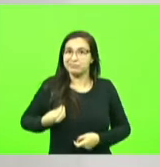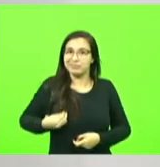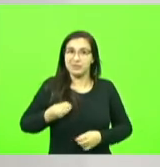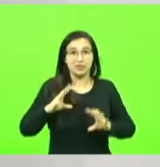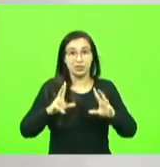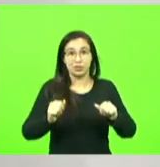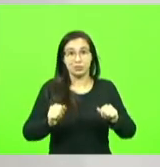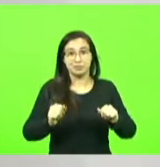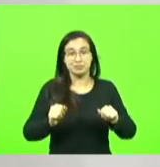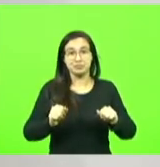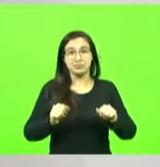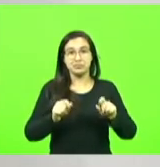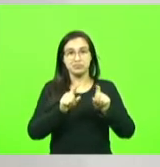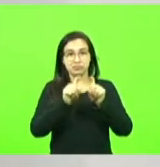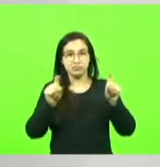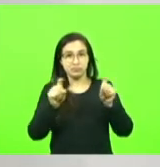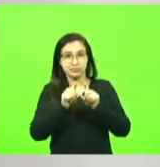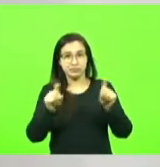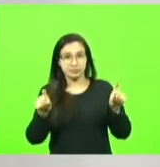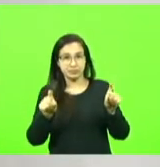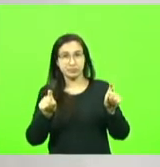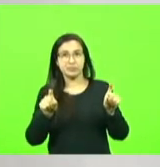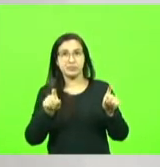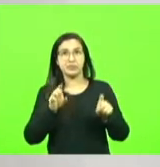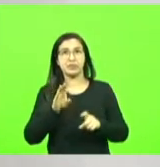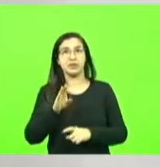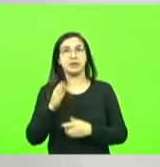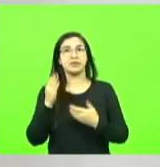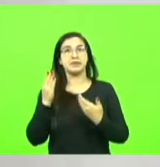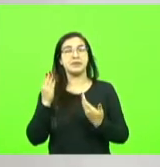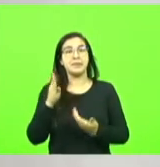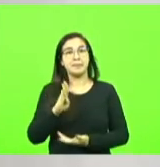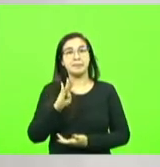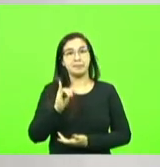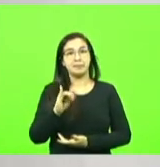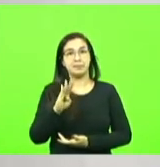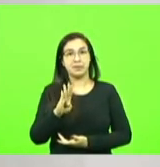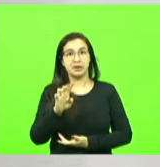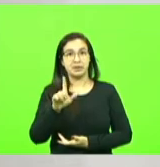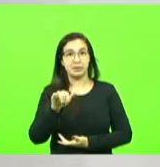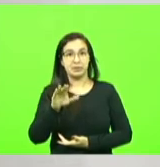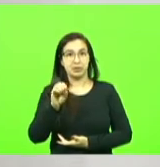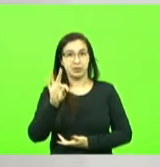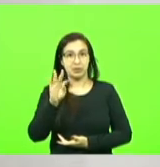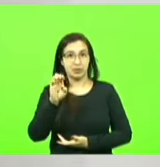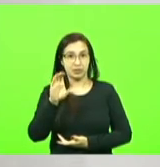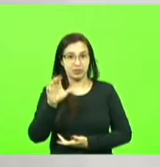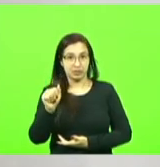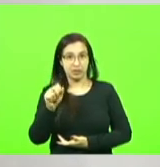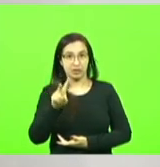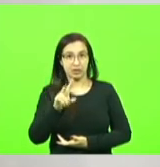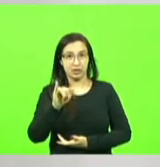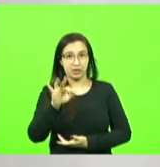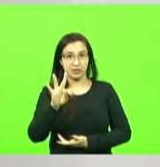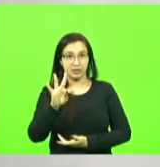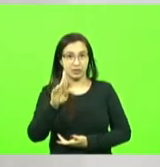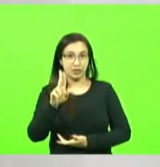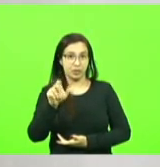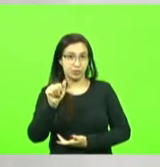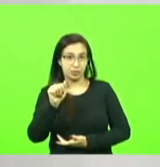Universus Brasil e Biblioteca Virtual do Ministério da Saúde os quais deixarei os links à vossa disposição